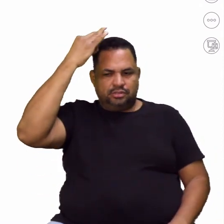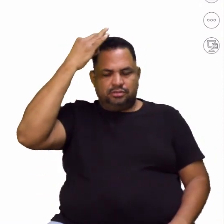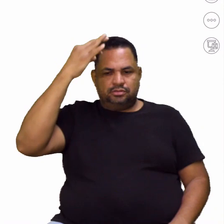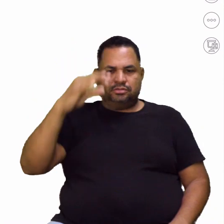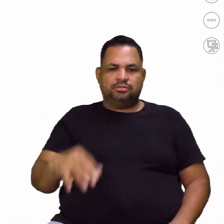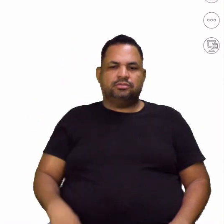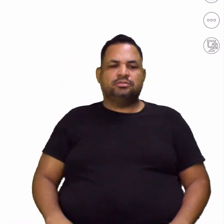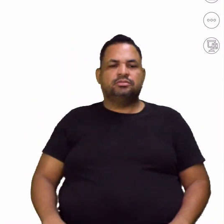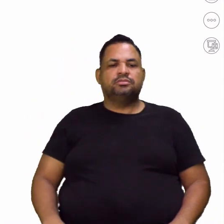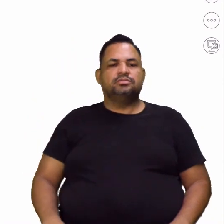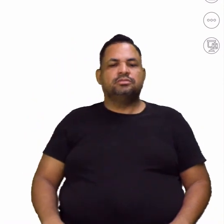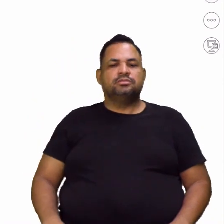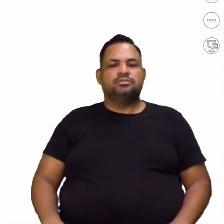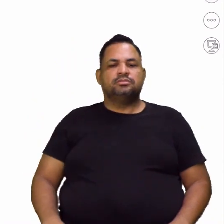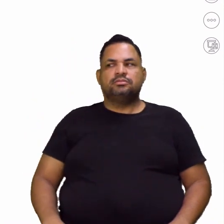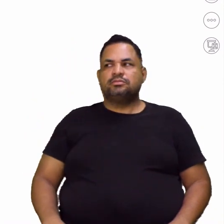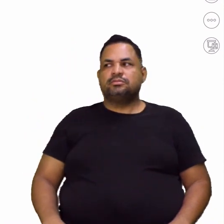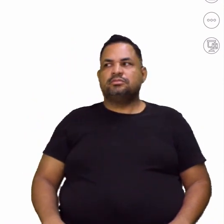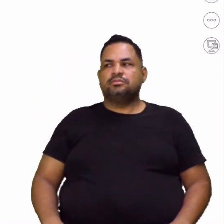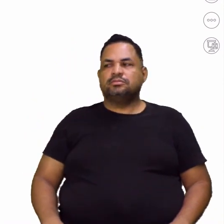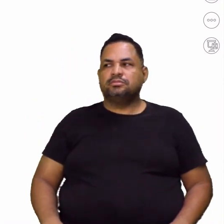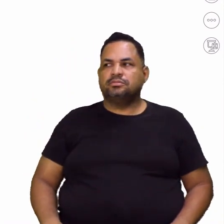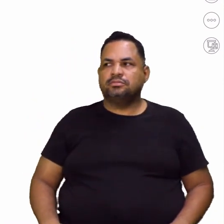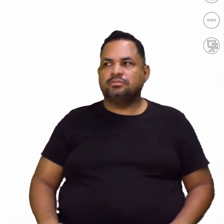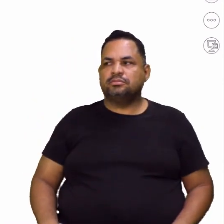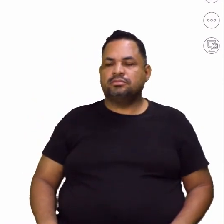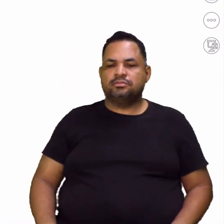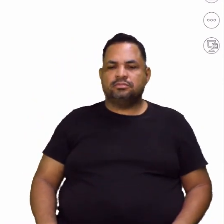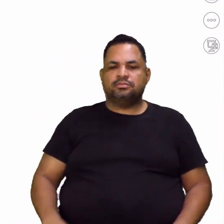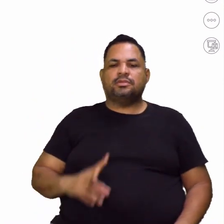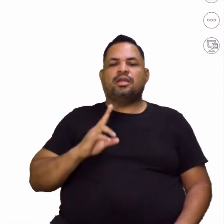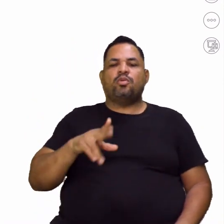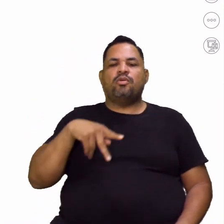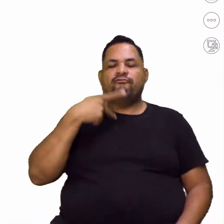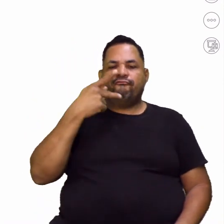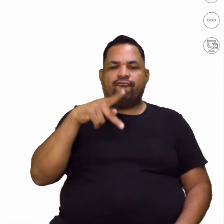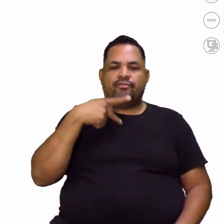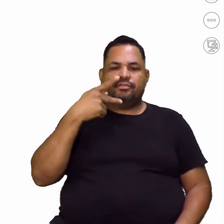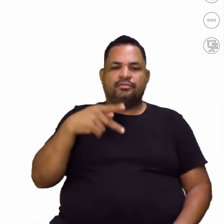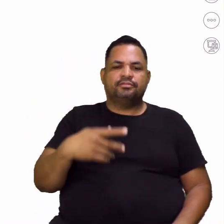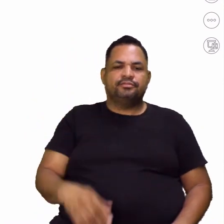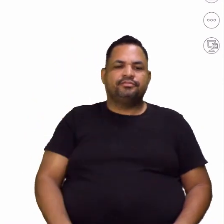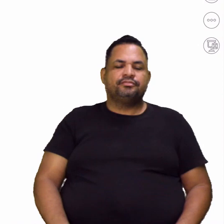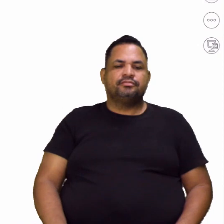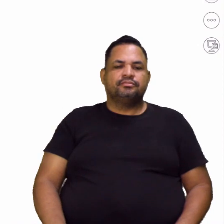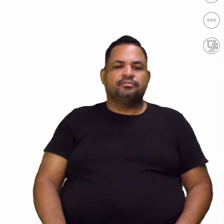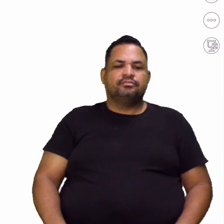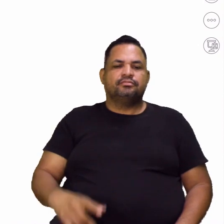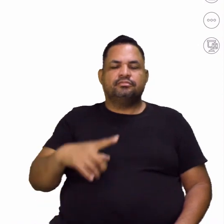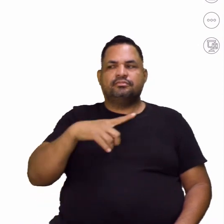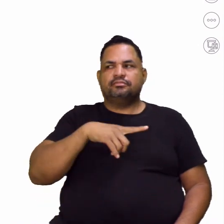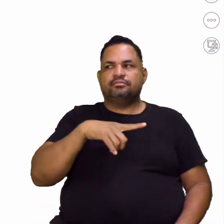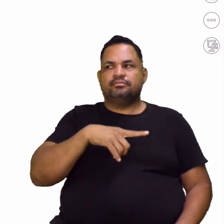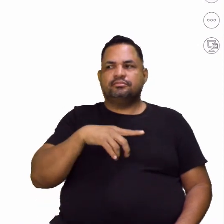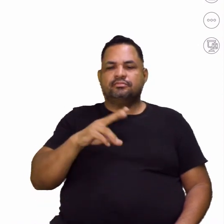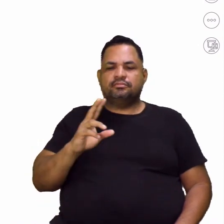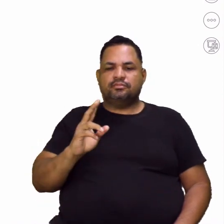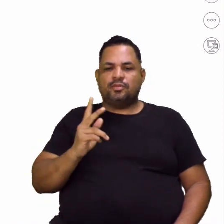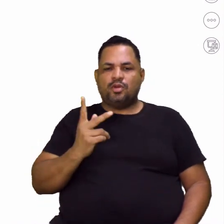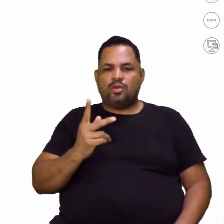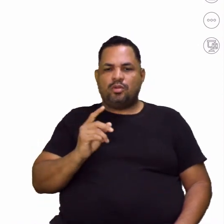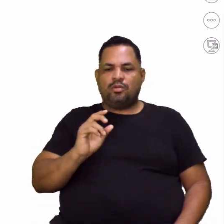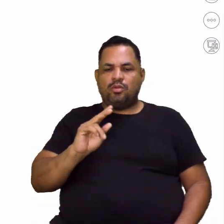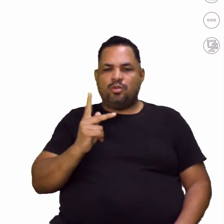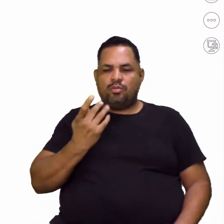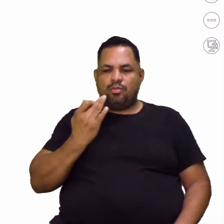Então, é a mesma escrita, a mesma pronúncia. Então, tenho aí, ó, homônimos,